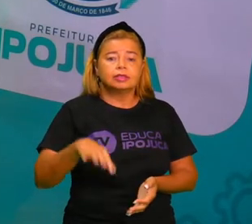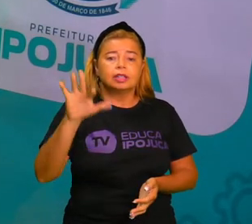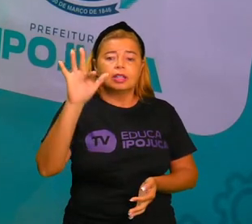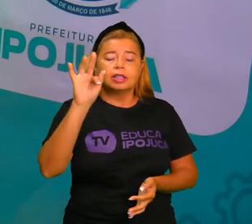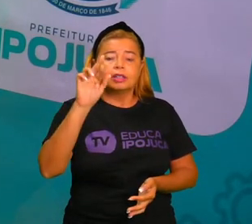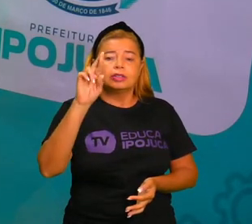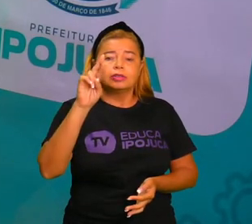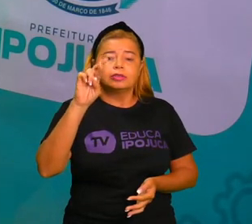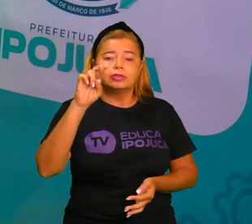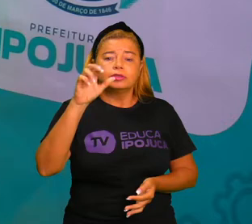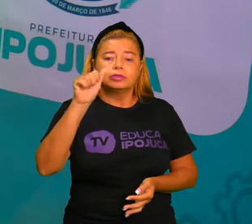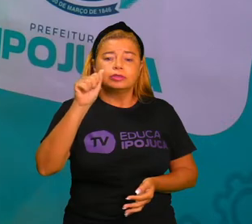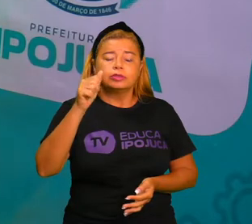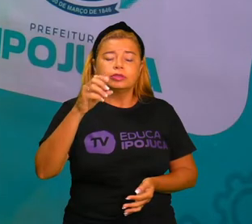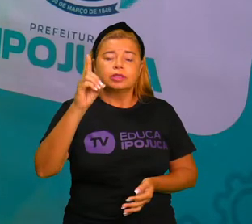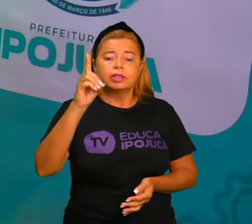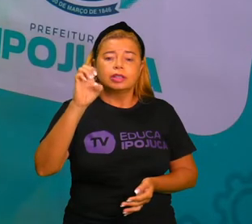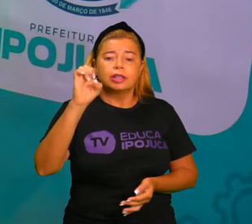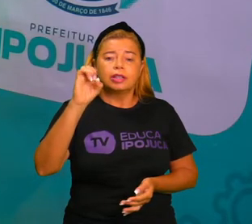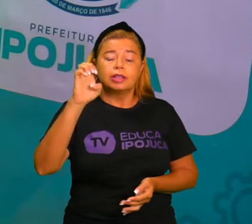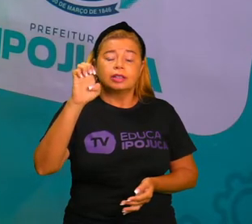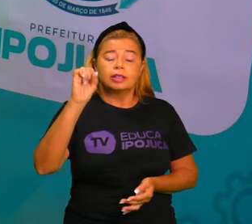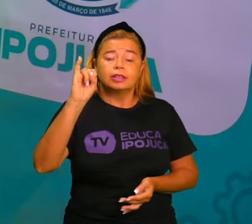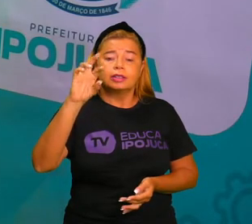FURADEIRA. Olha aí.